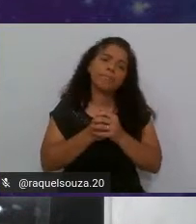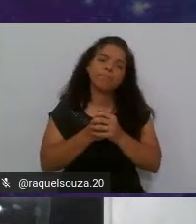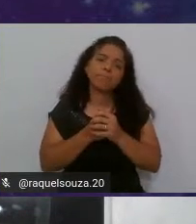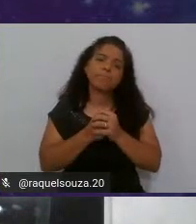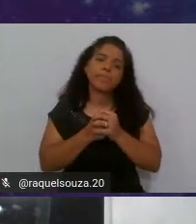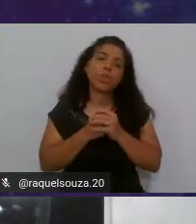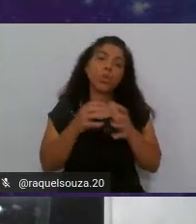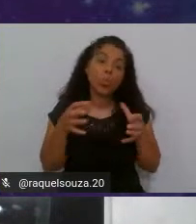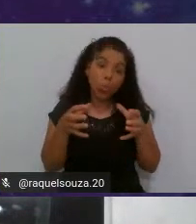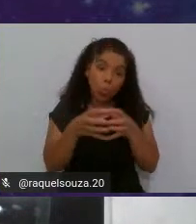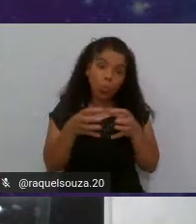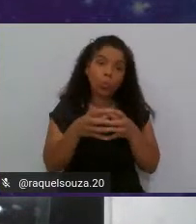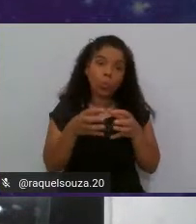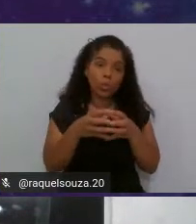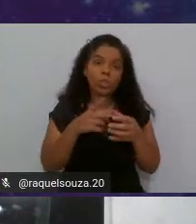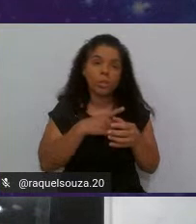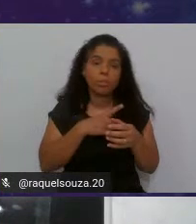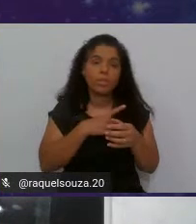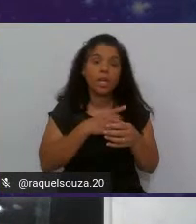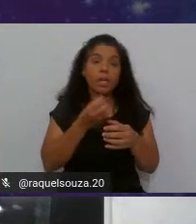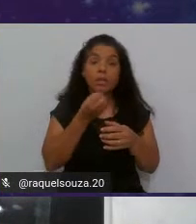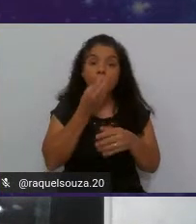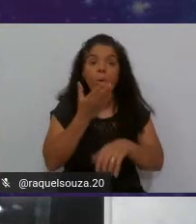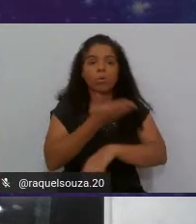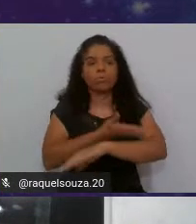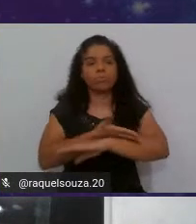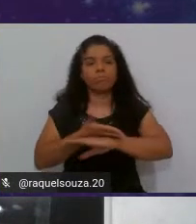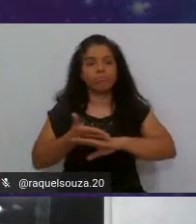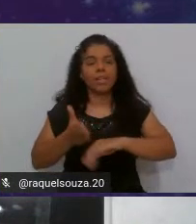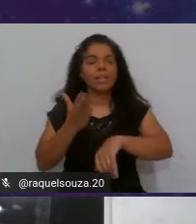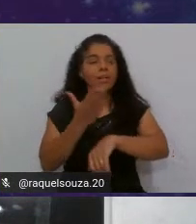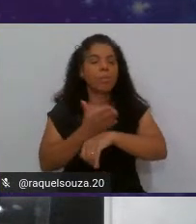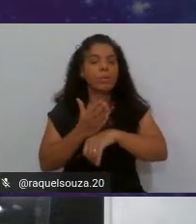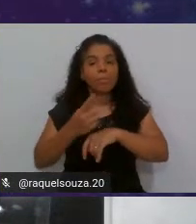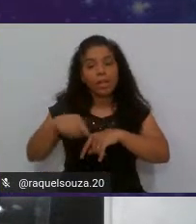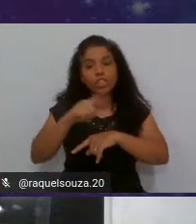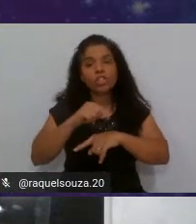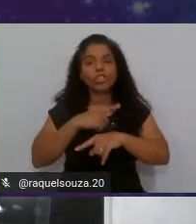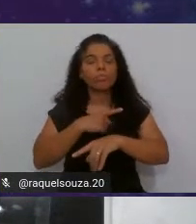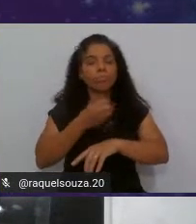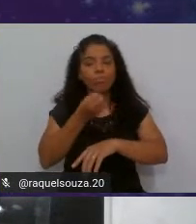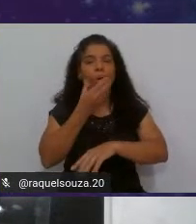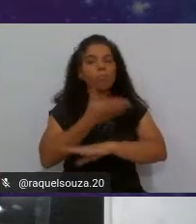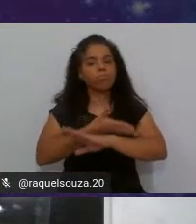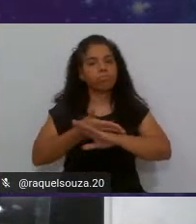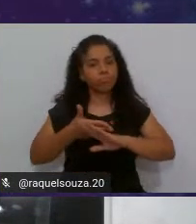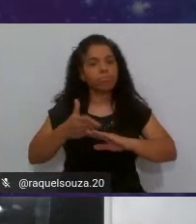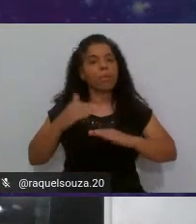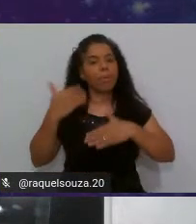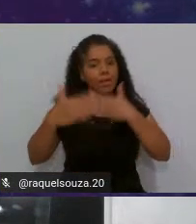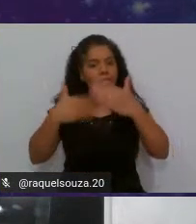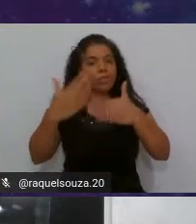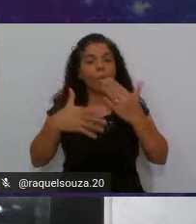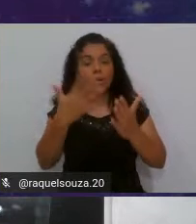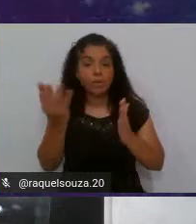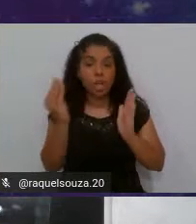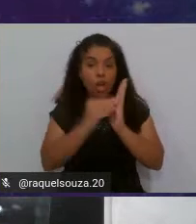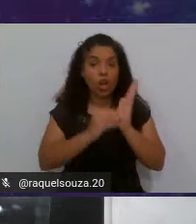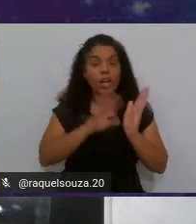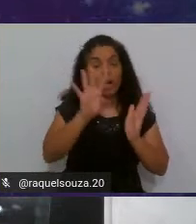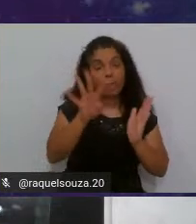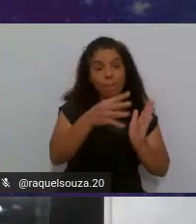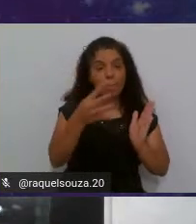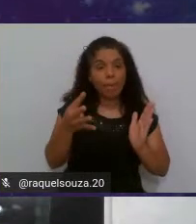o time tem ali as boas práticas, um guia de boas práticas para desenvolvimento. Então, vocês podem ir colocando nessa planilha